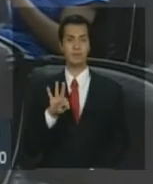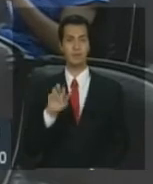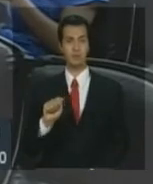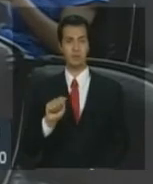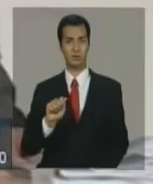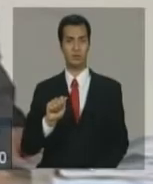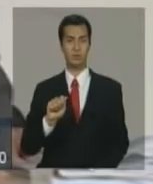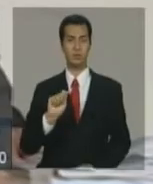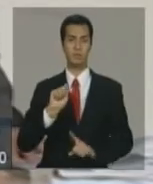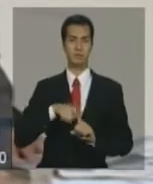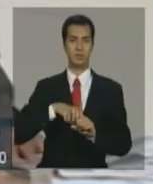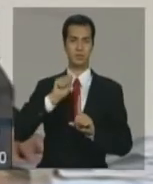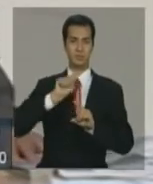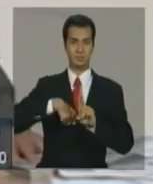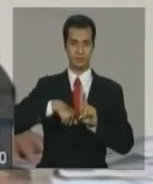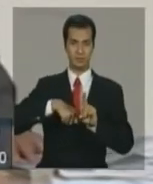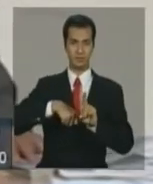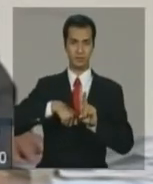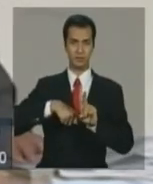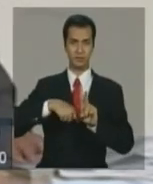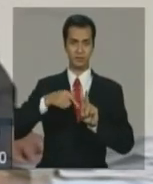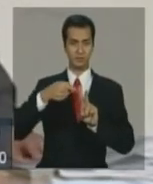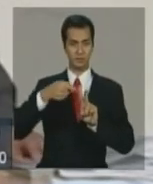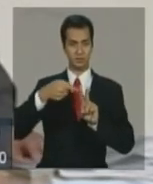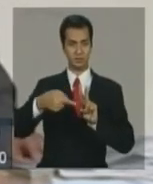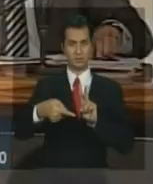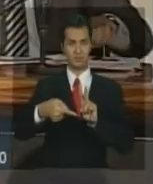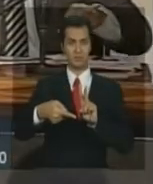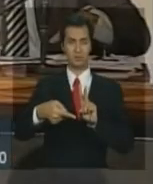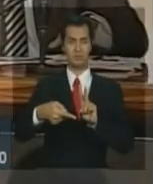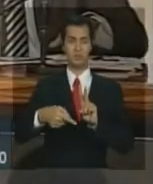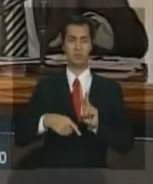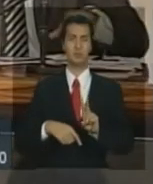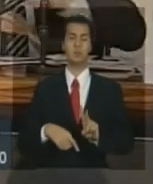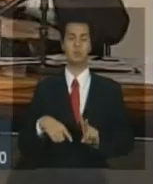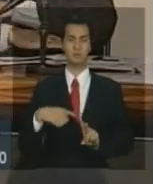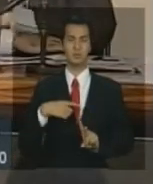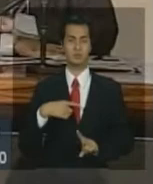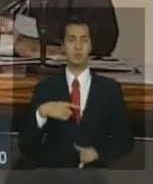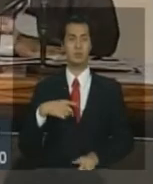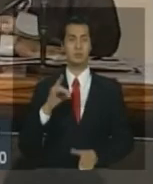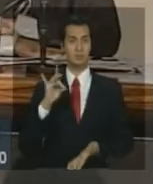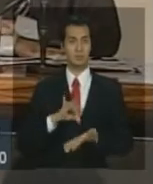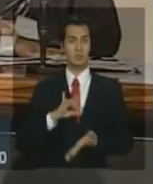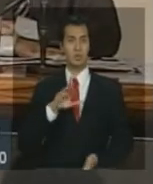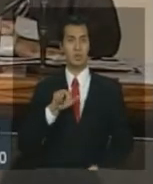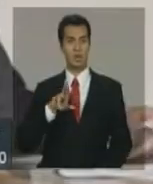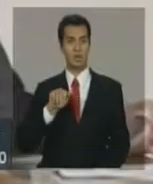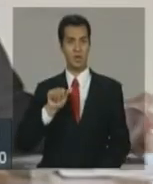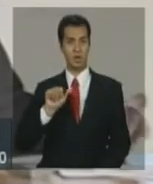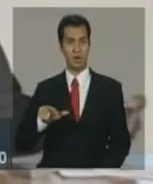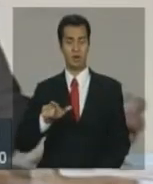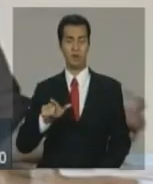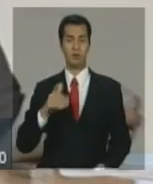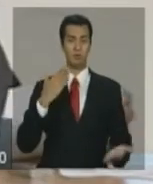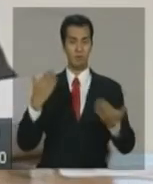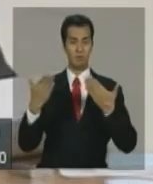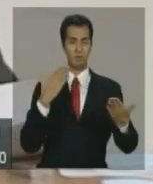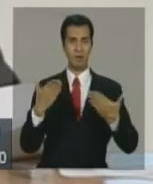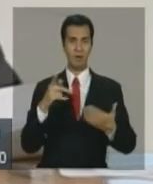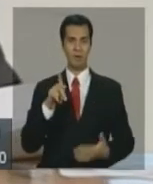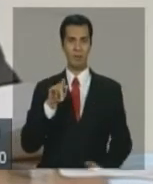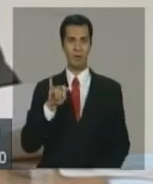nesses dois primeiros meses do ano, em termos reais, ou seja, em relação ao PIB nominal,